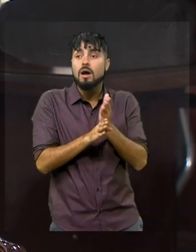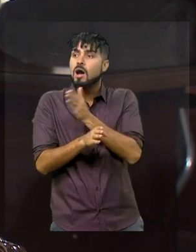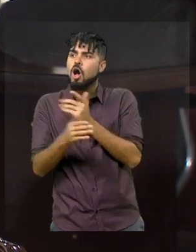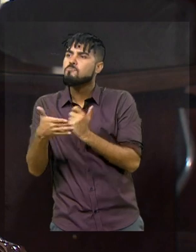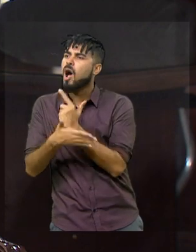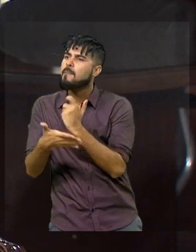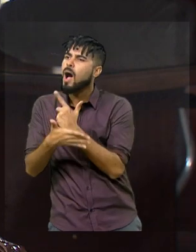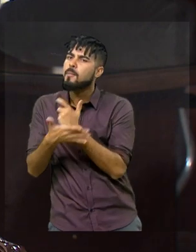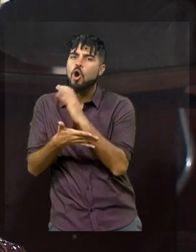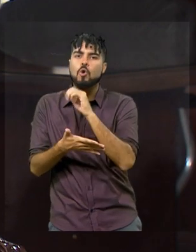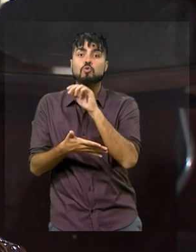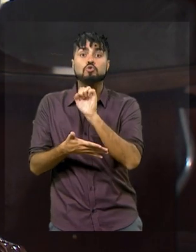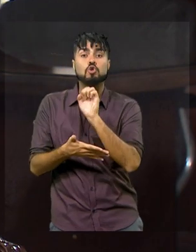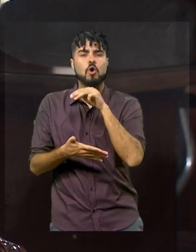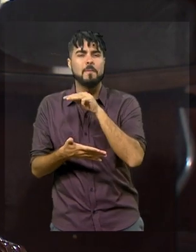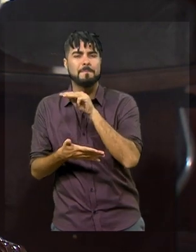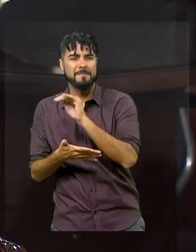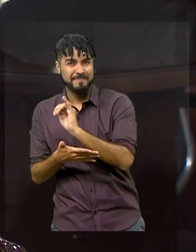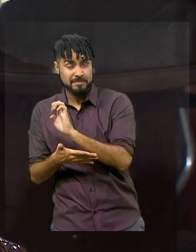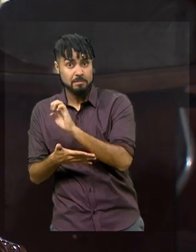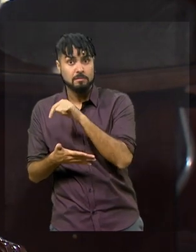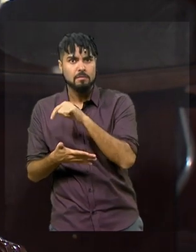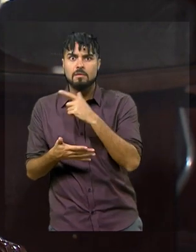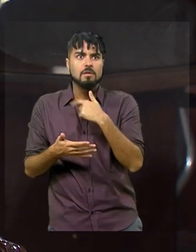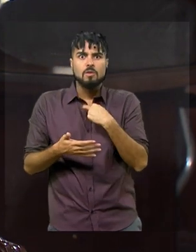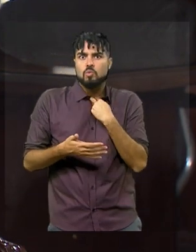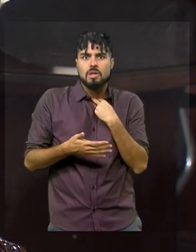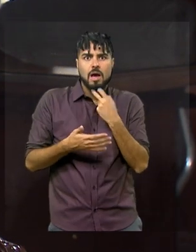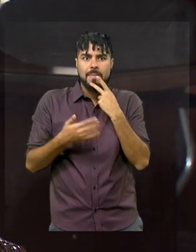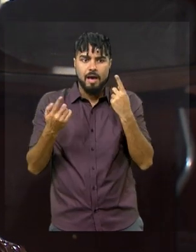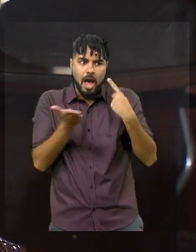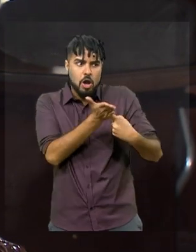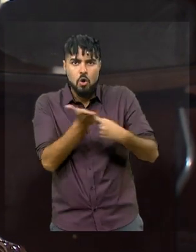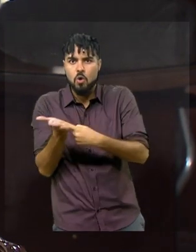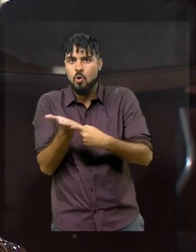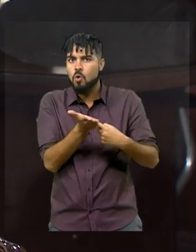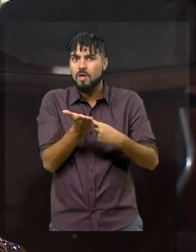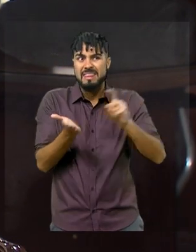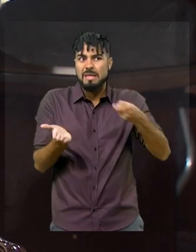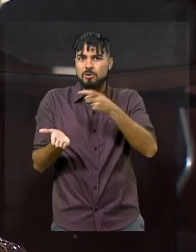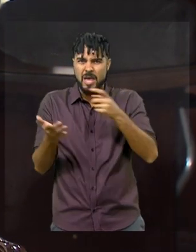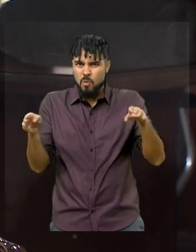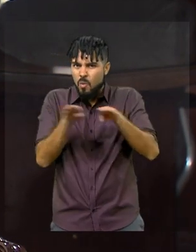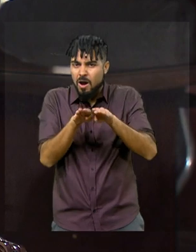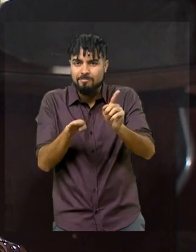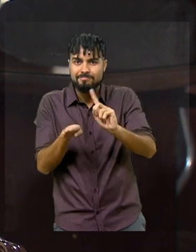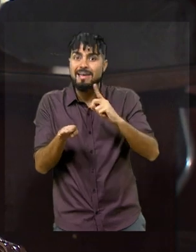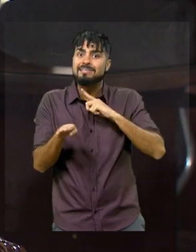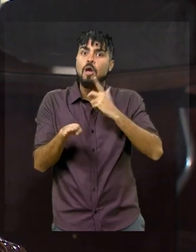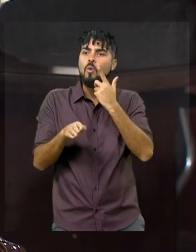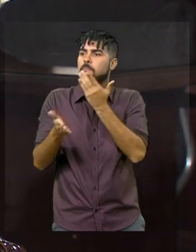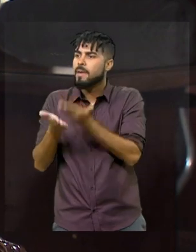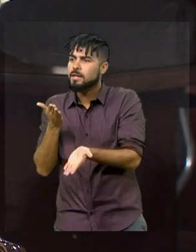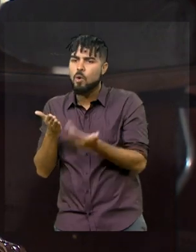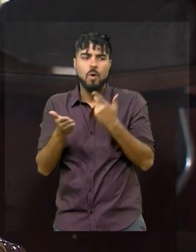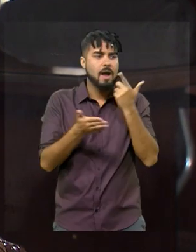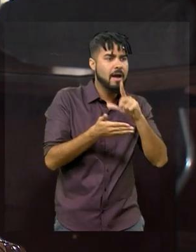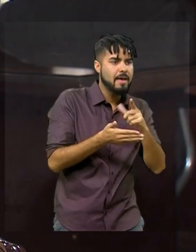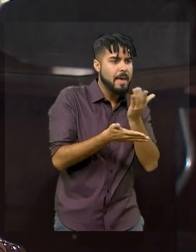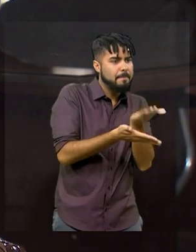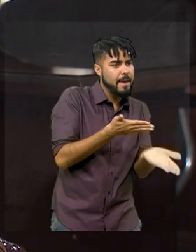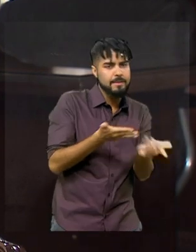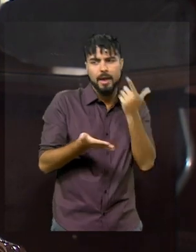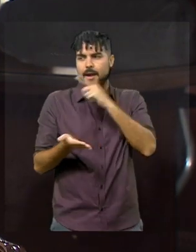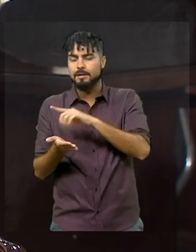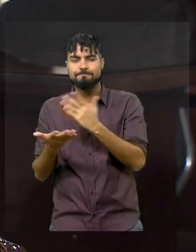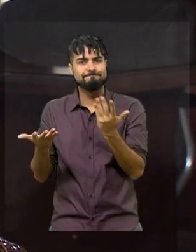Esses Brasis nunca vão se encontrar num consenso se o bolo tributário é um só. Na hora de dividir, um perde e outro ganha. Como essa Casa